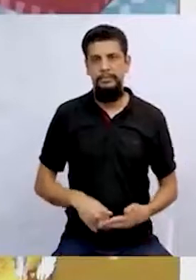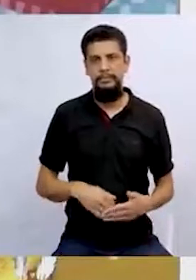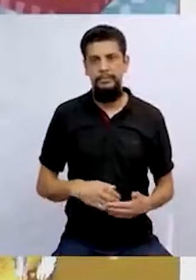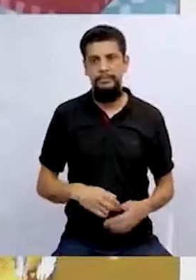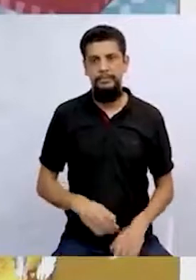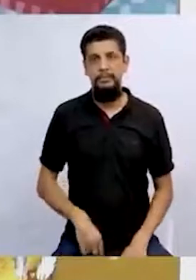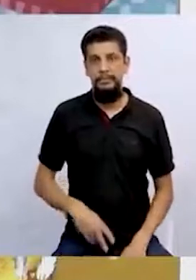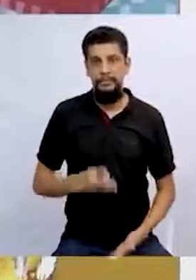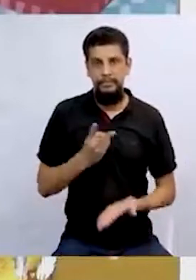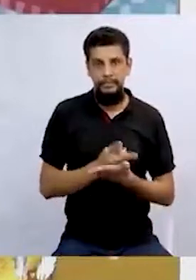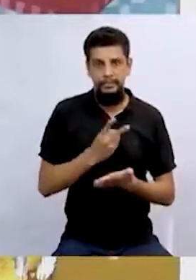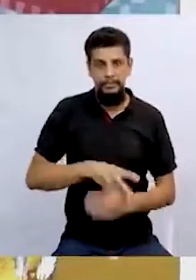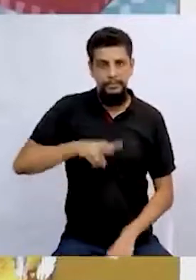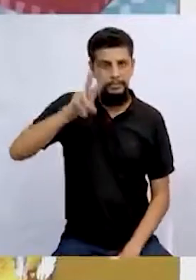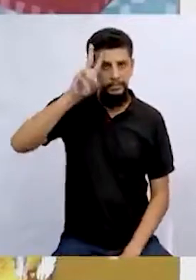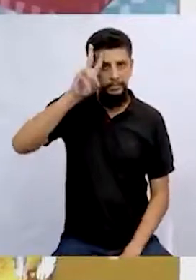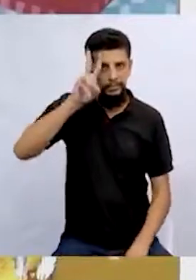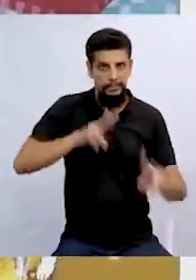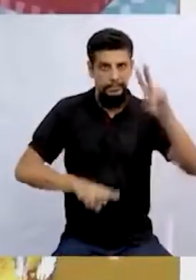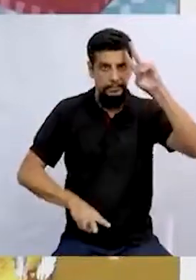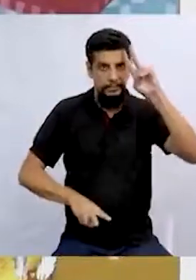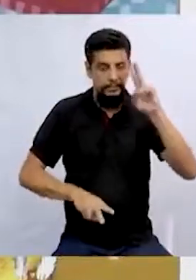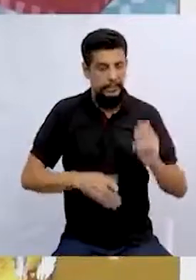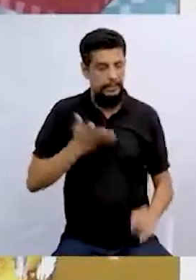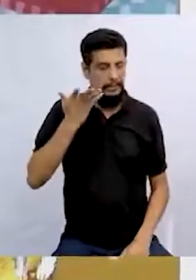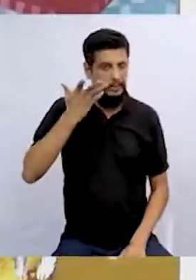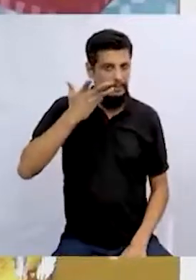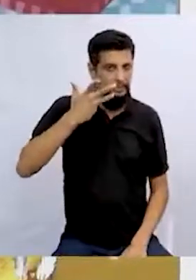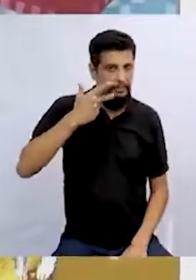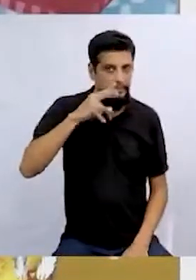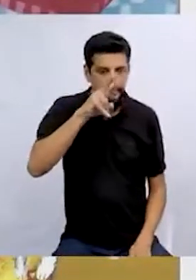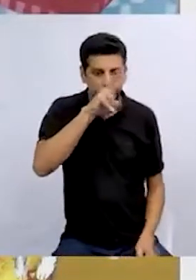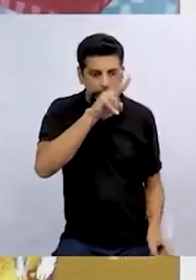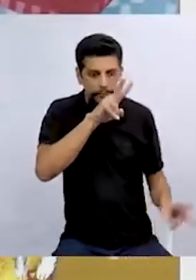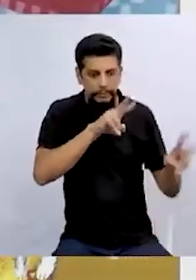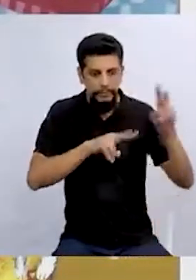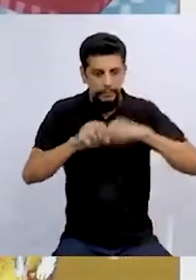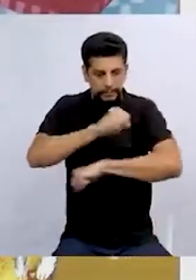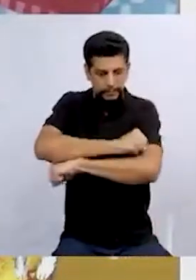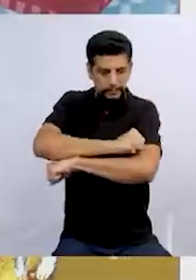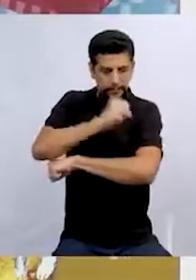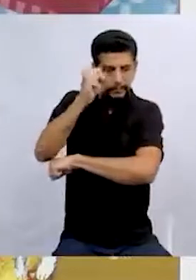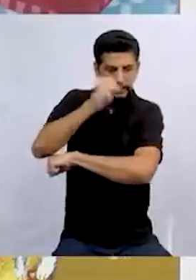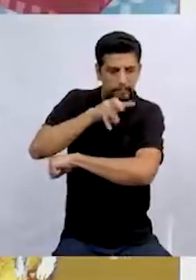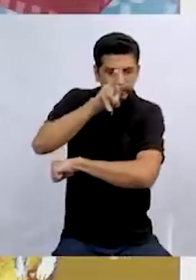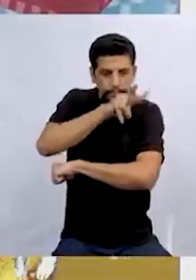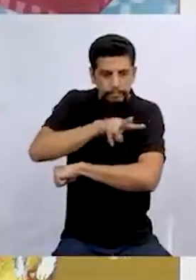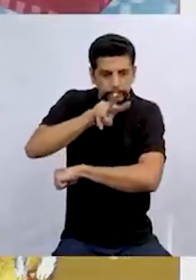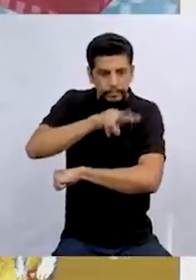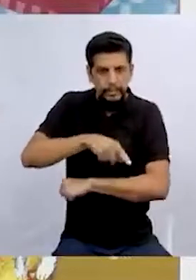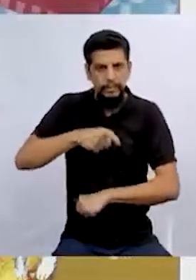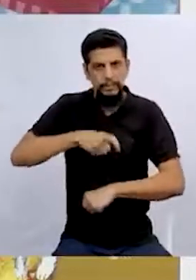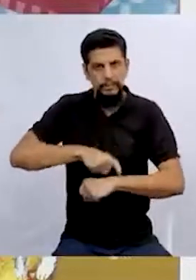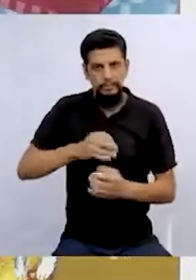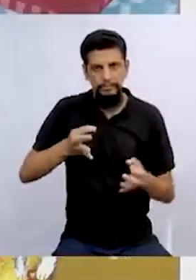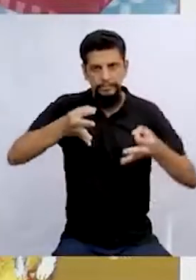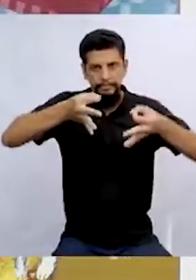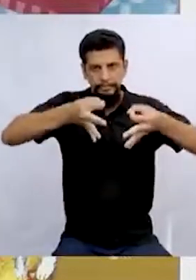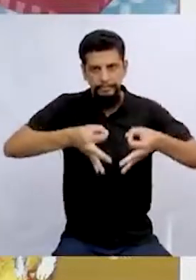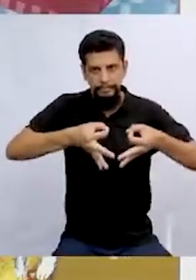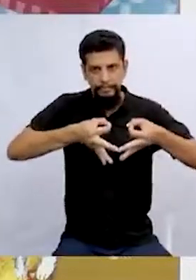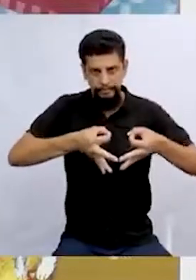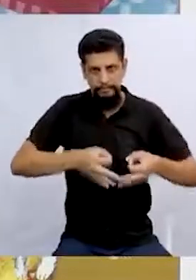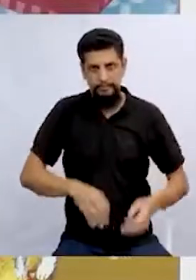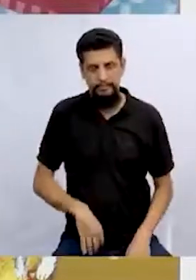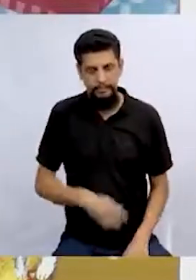As segundas-feiras, elas sondavam a bruxa pela janela e no momento exato do ritual,